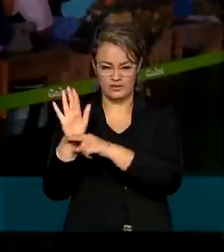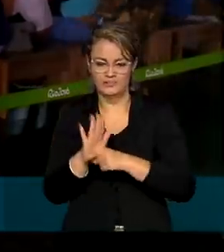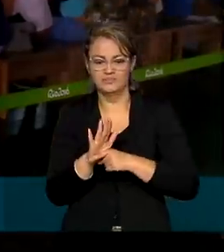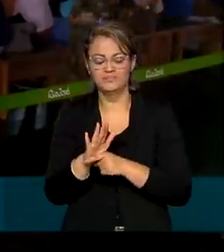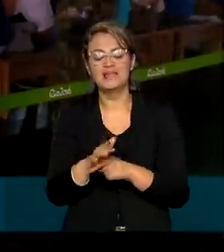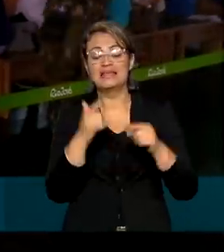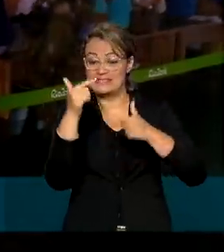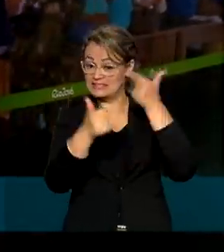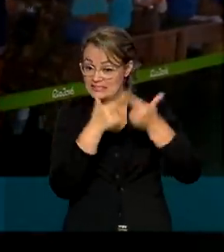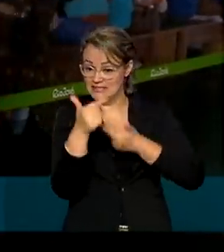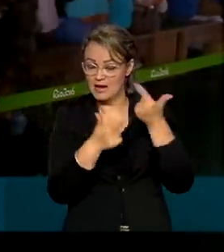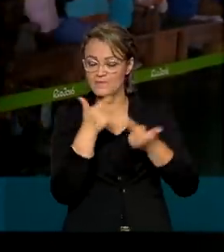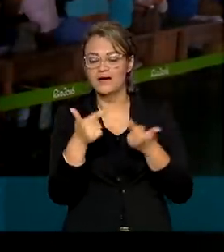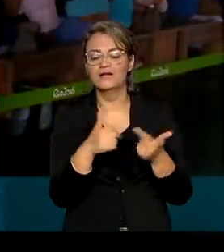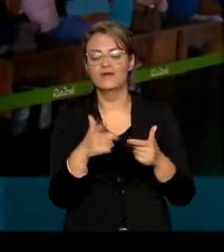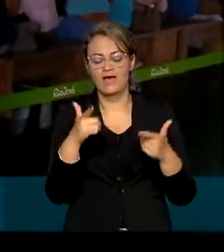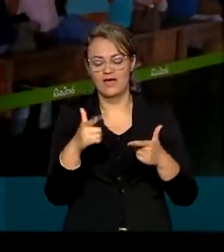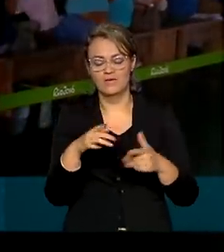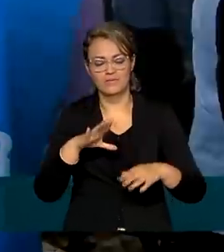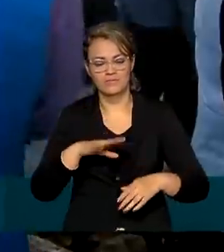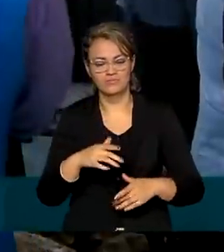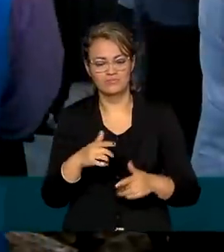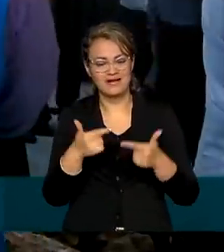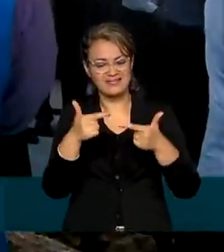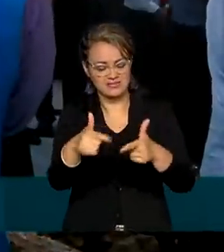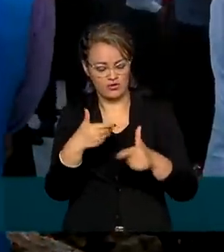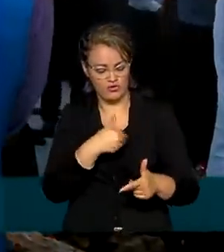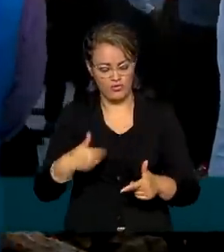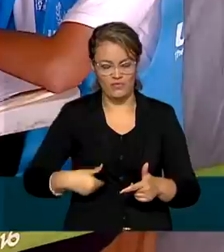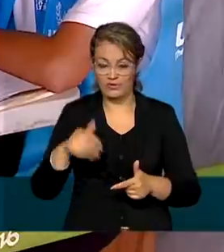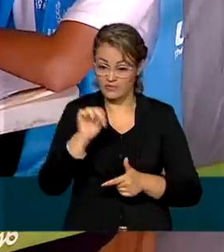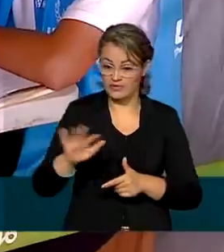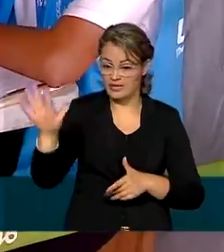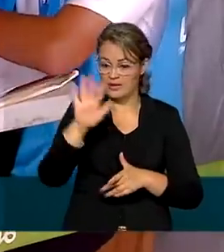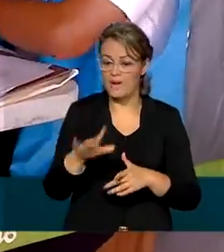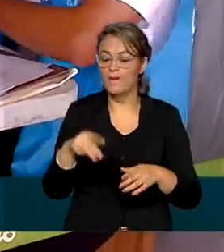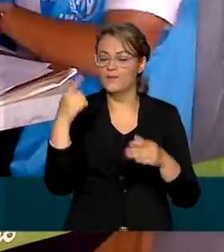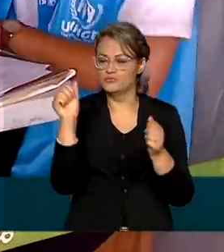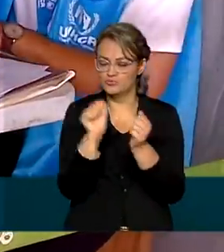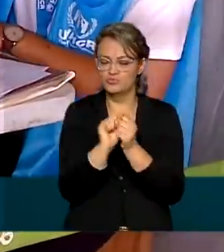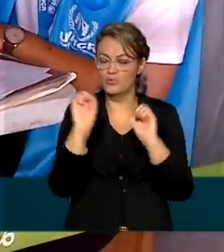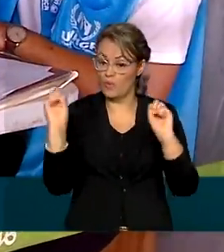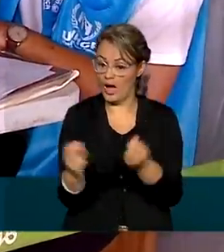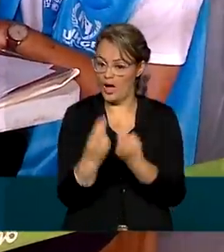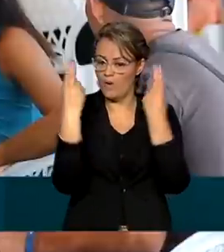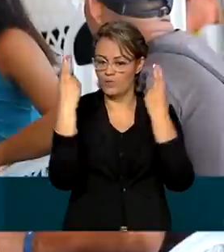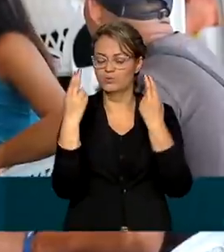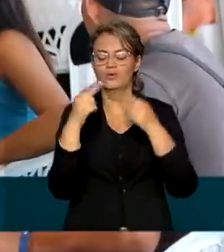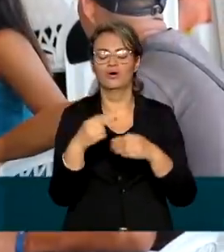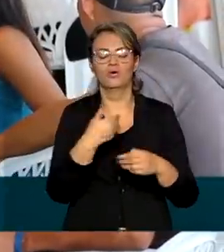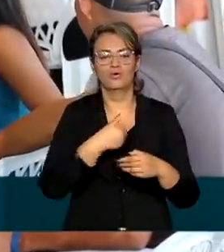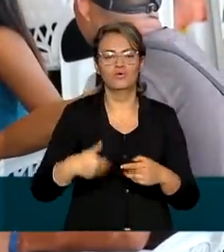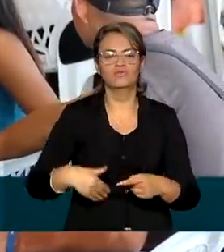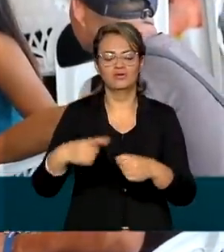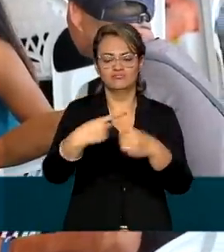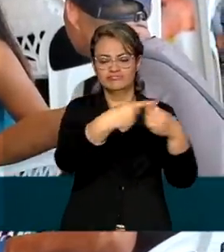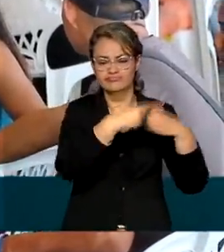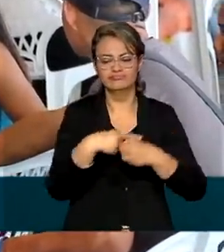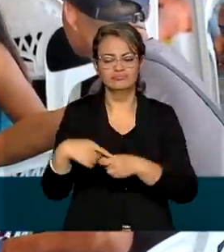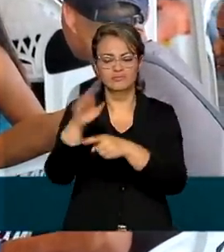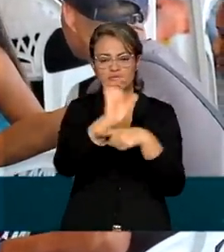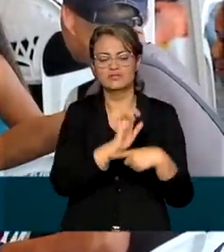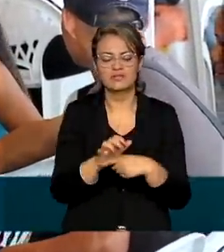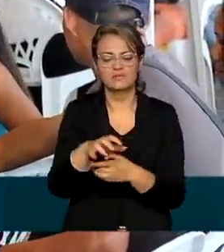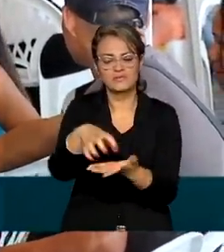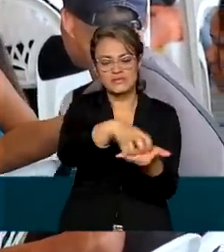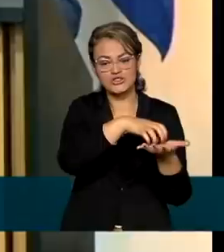Tarefa Humanitária é uma iniciativa do governo federal com o apoio da Organização das Nações Unidas, governos estaduais e municipais, além de